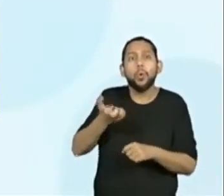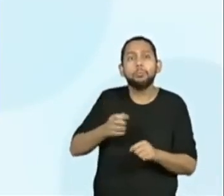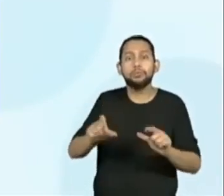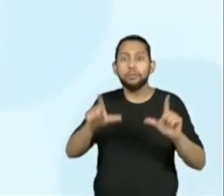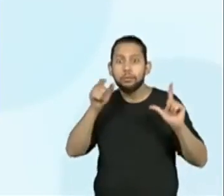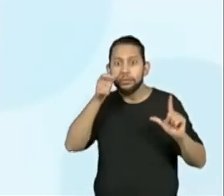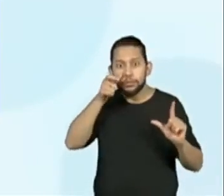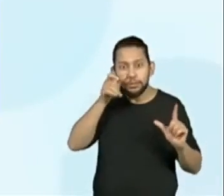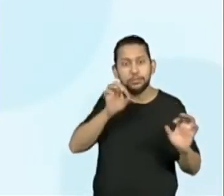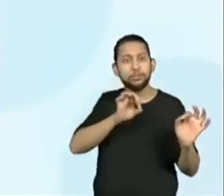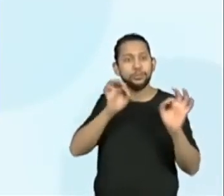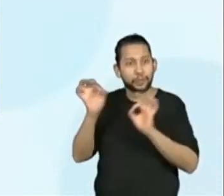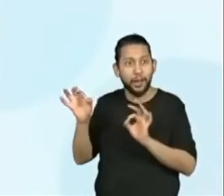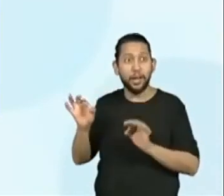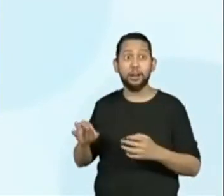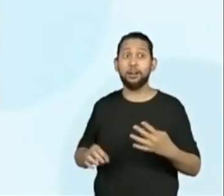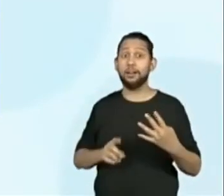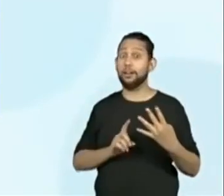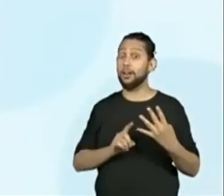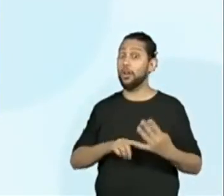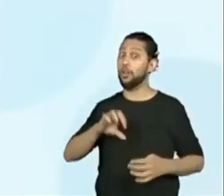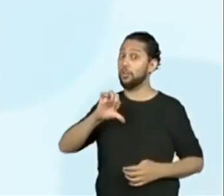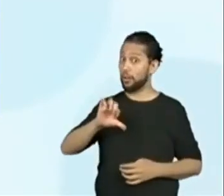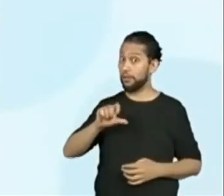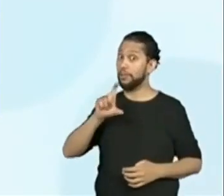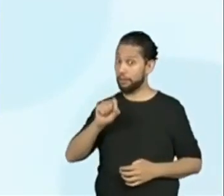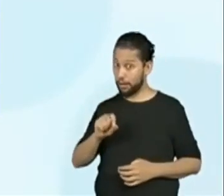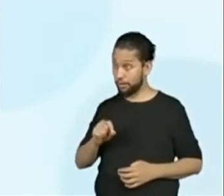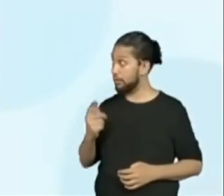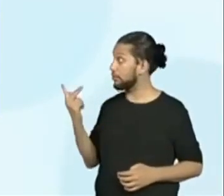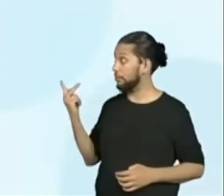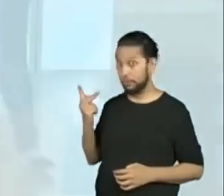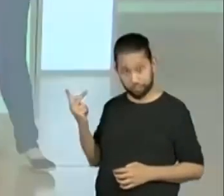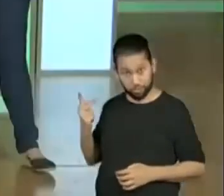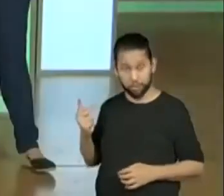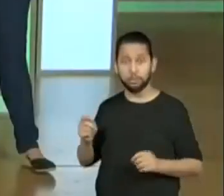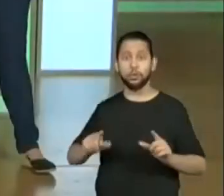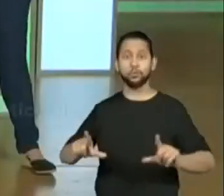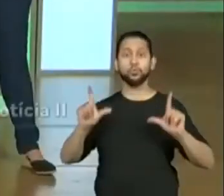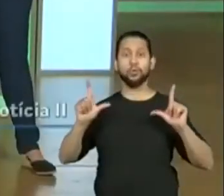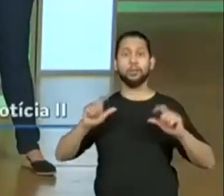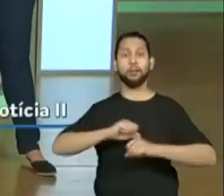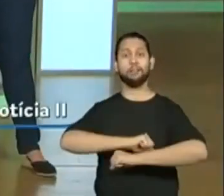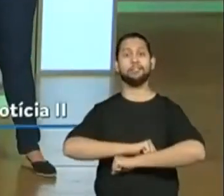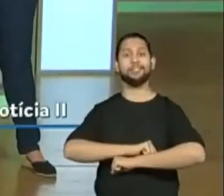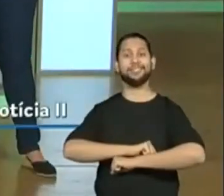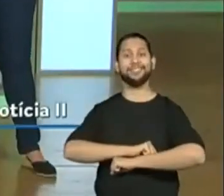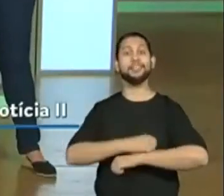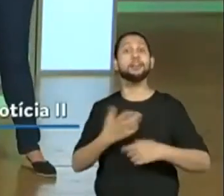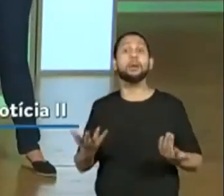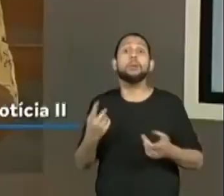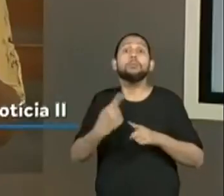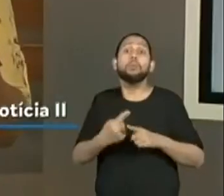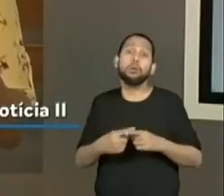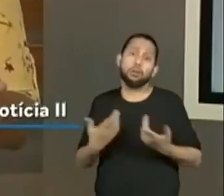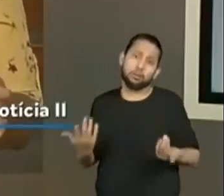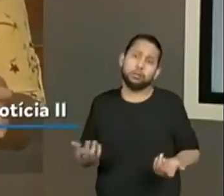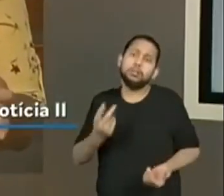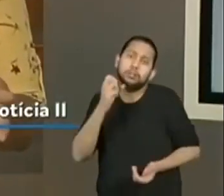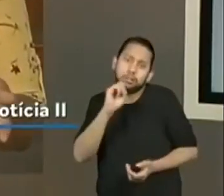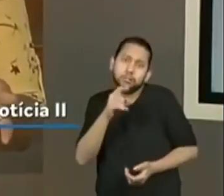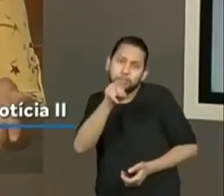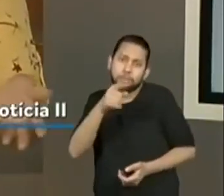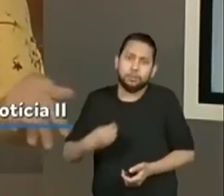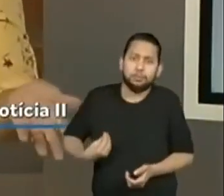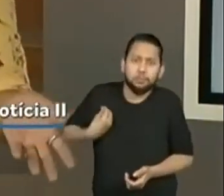e a apresentação desse telejornal, são aulas que nós teremos que modificar, né, pois esse material foi criado para as